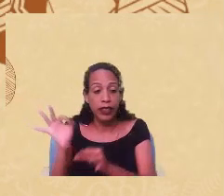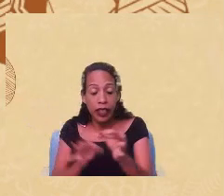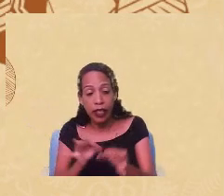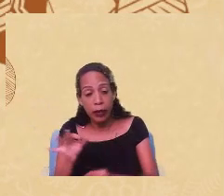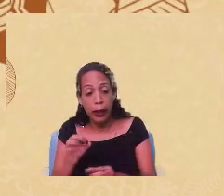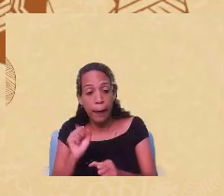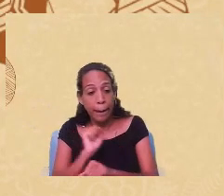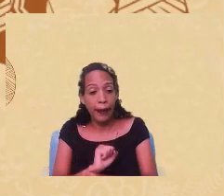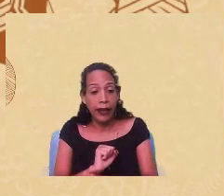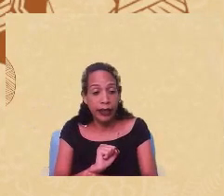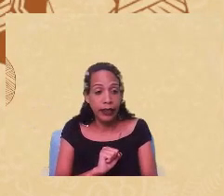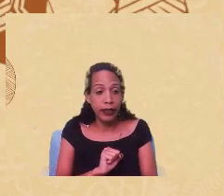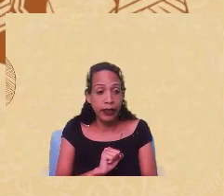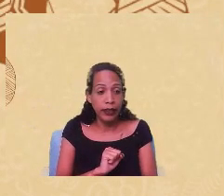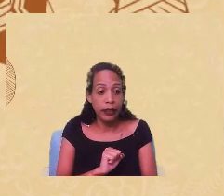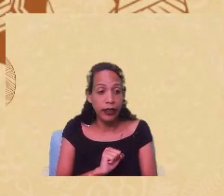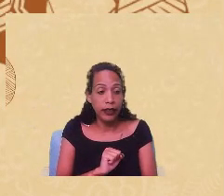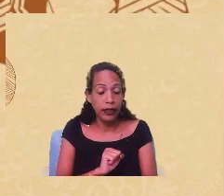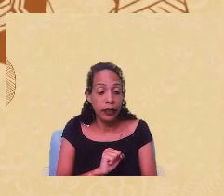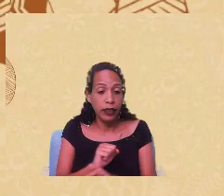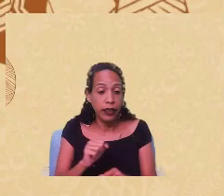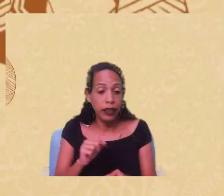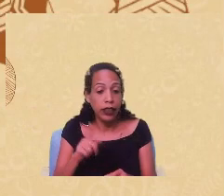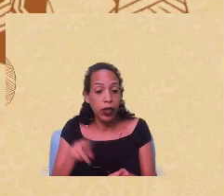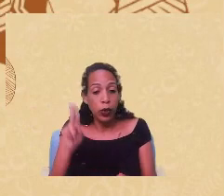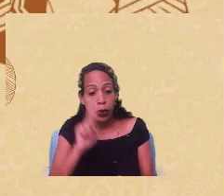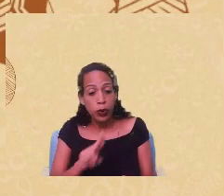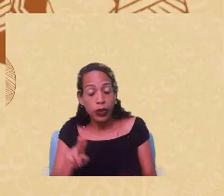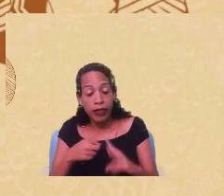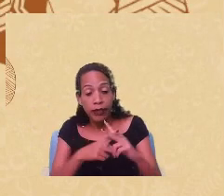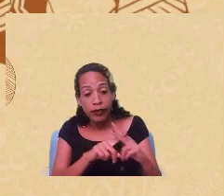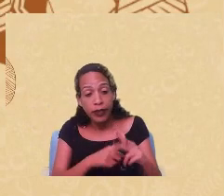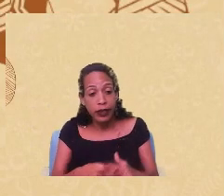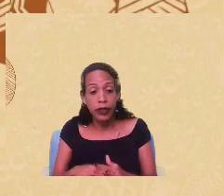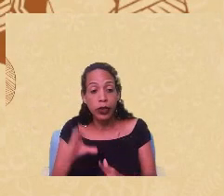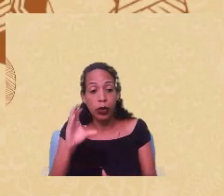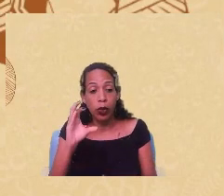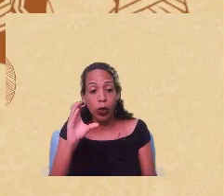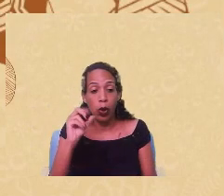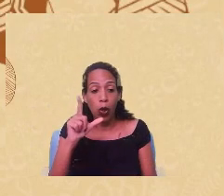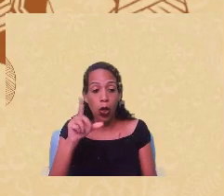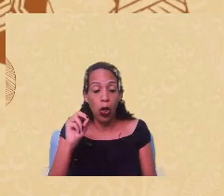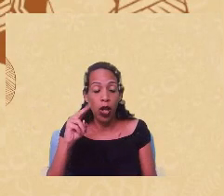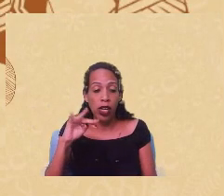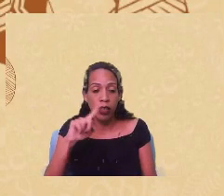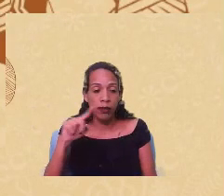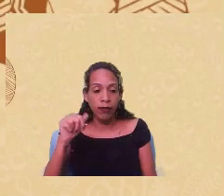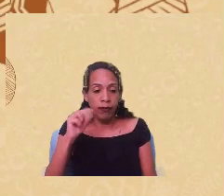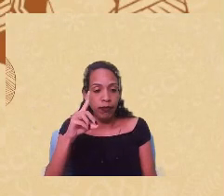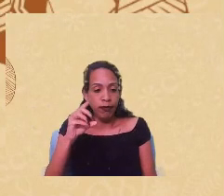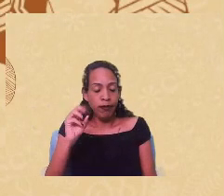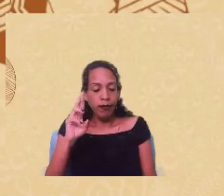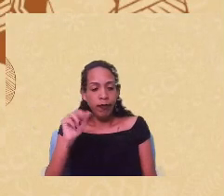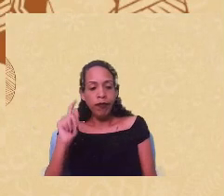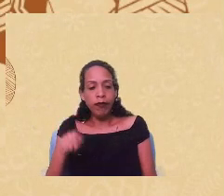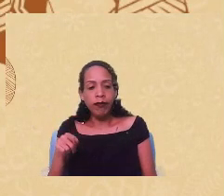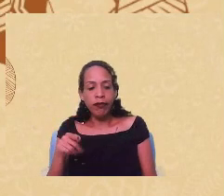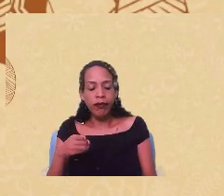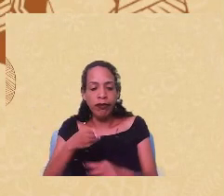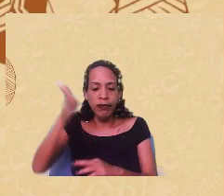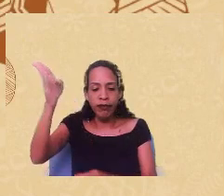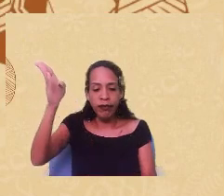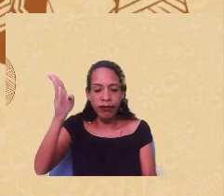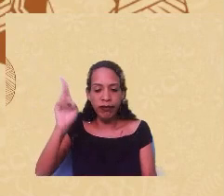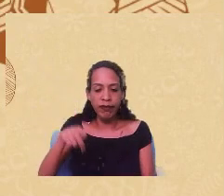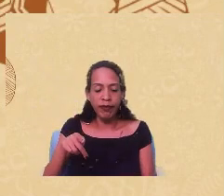atingir o controle você está tentando utilizar a ferramenta do colonizador e está caindo na cilada da colonialidade